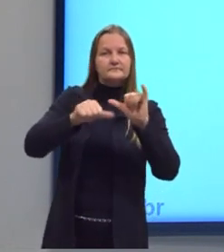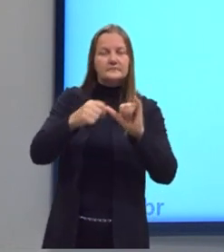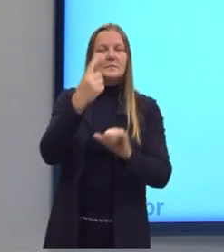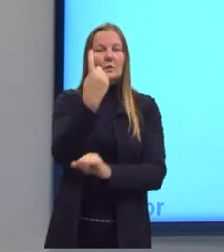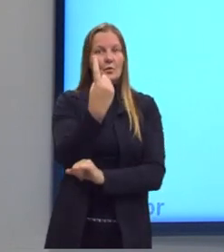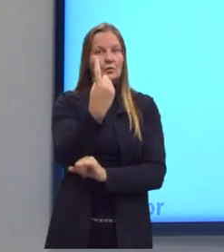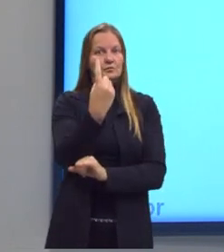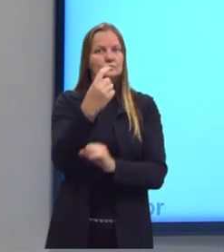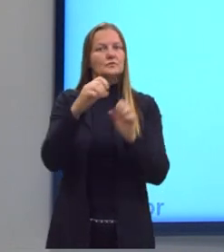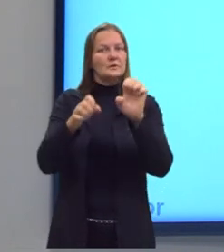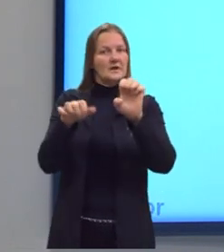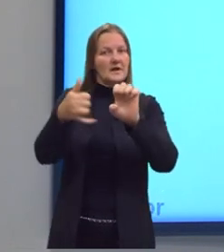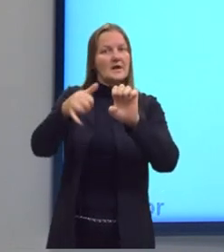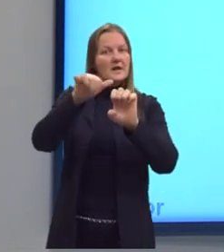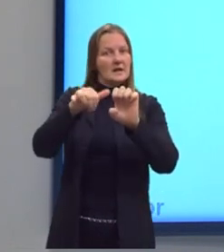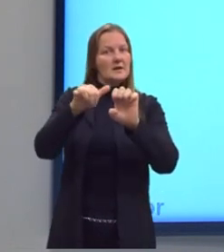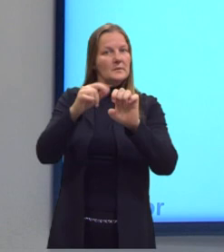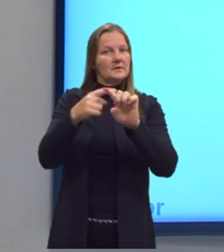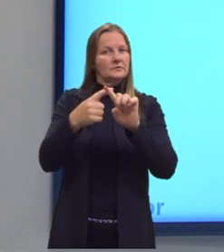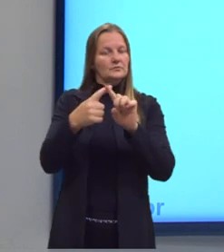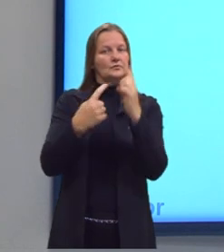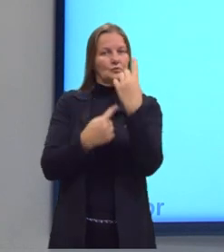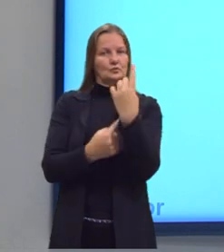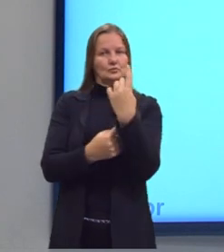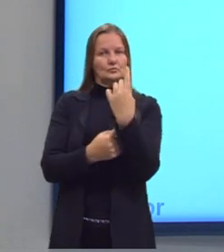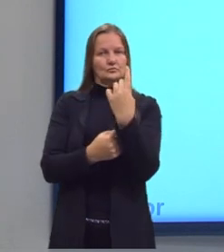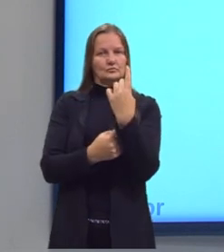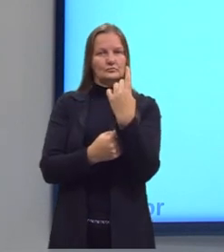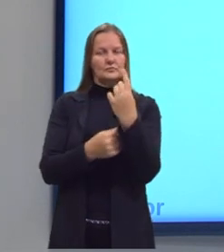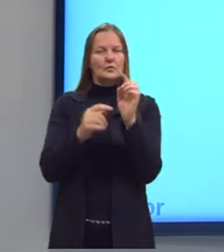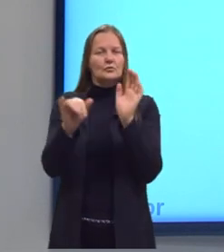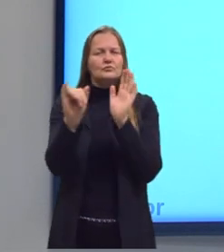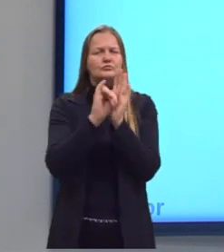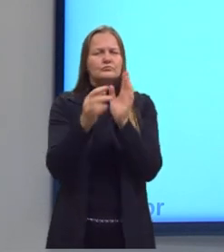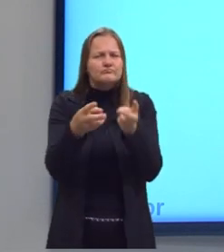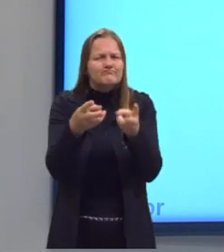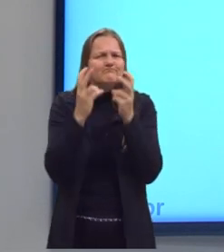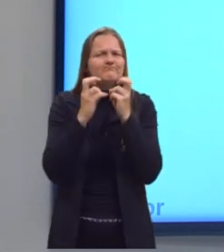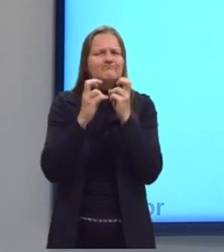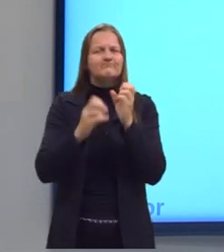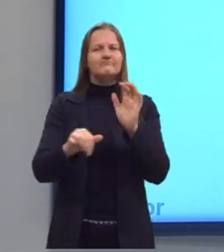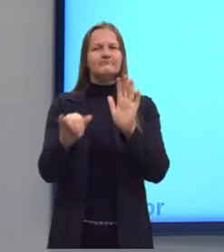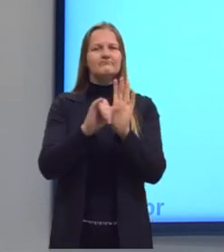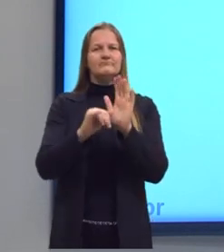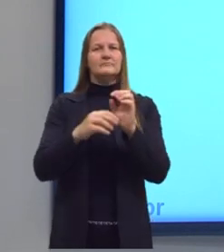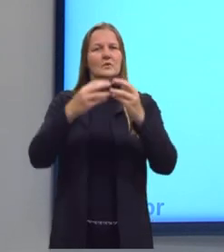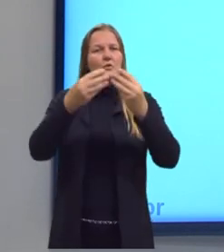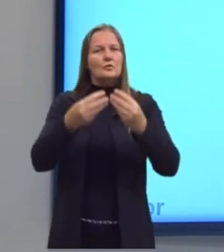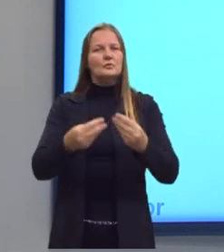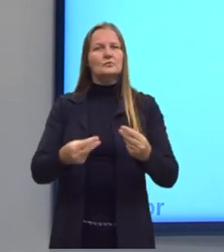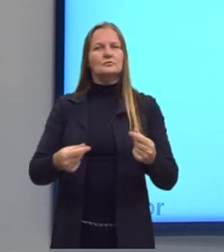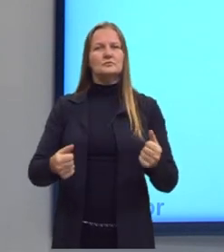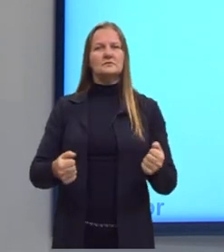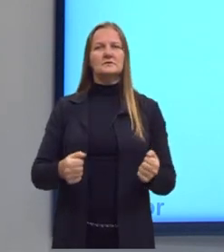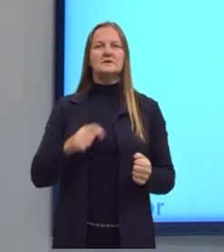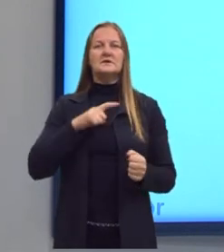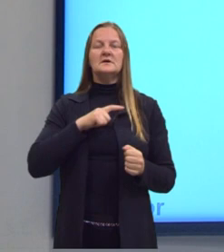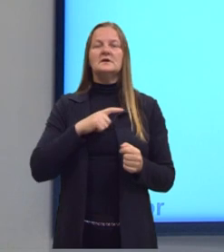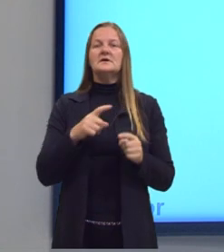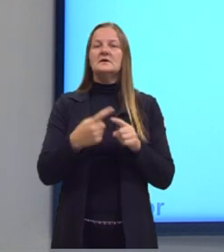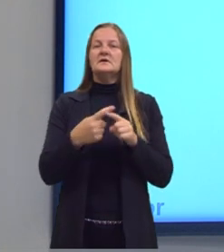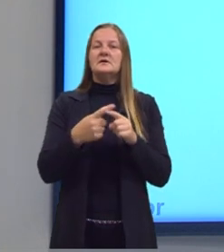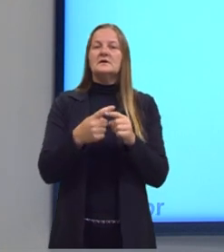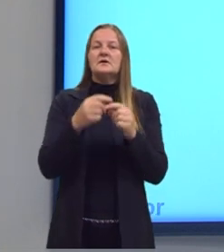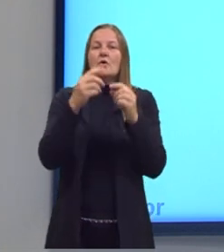reagente, então eu parto de um reagente e é aí que eu identifico a reação de decomposição, ela vai se decompor